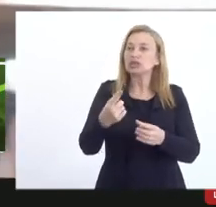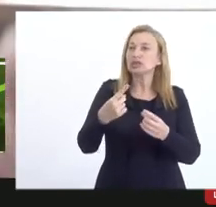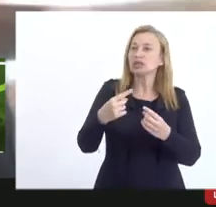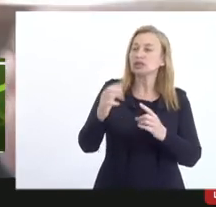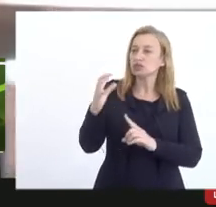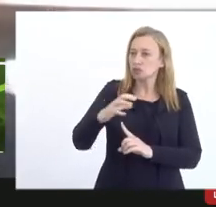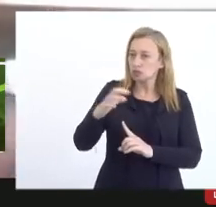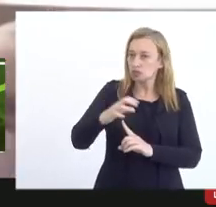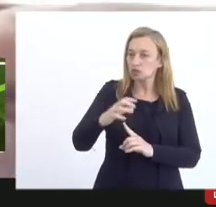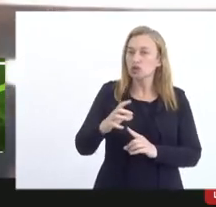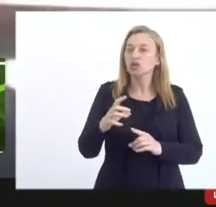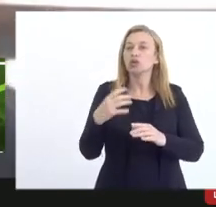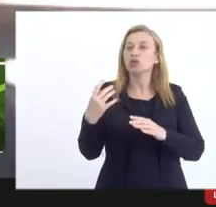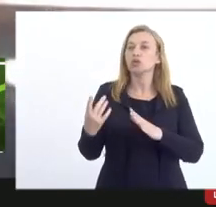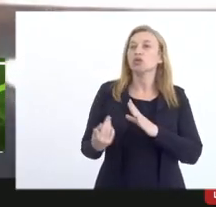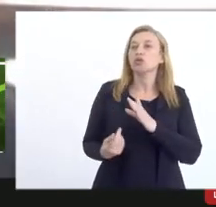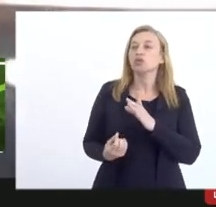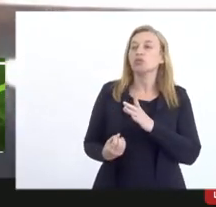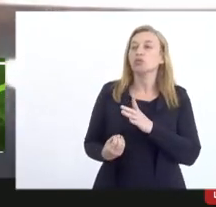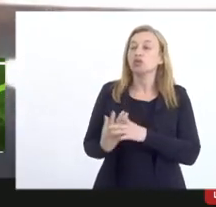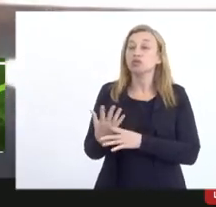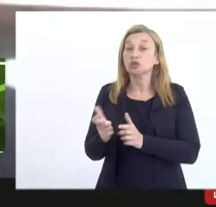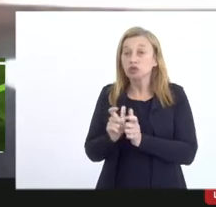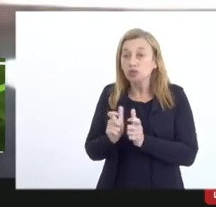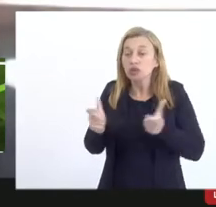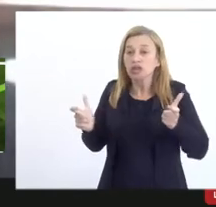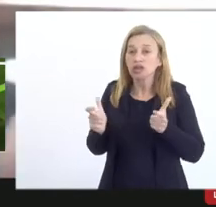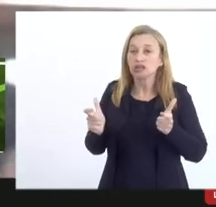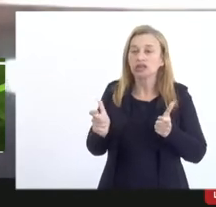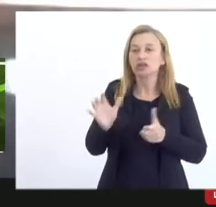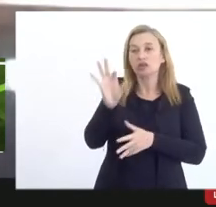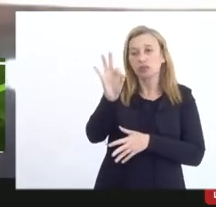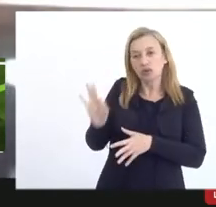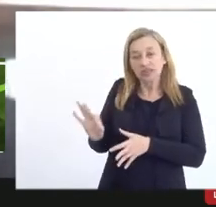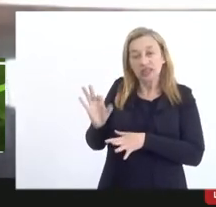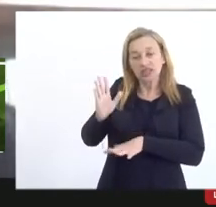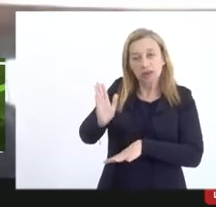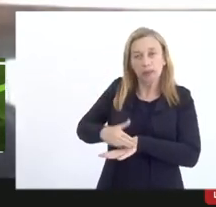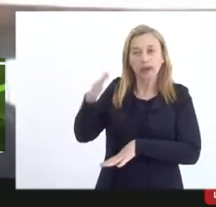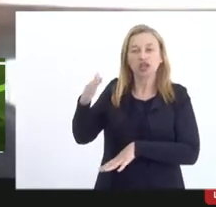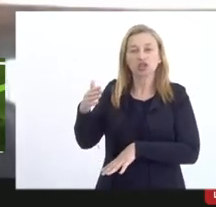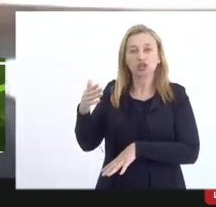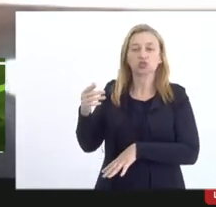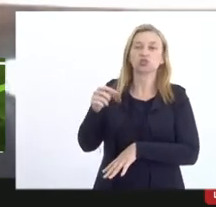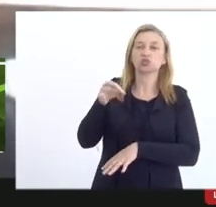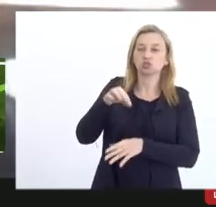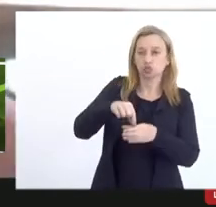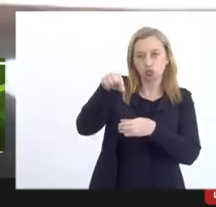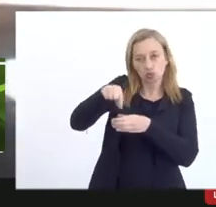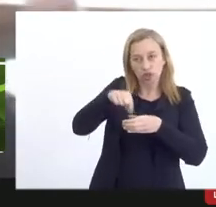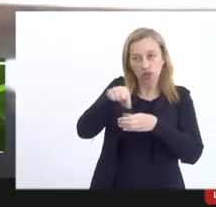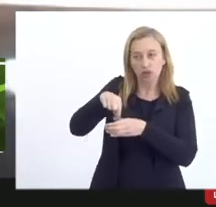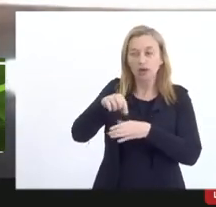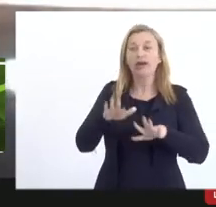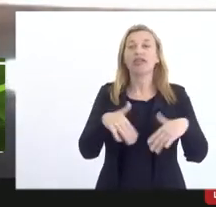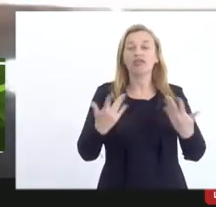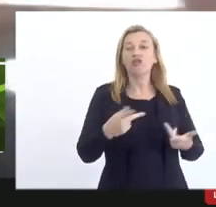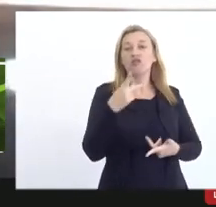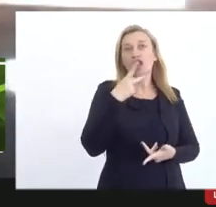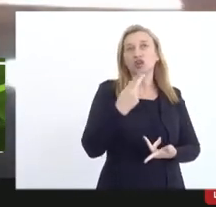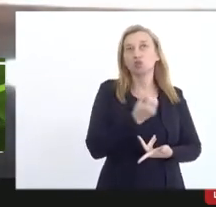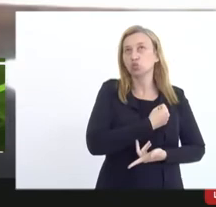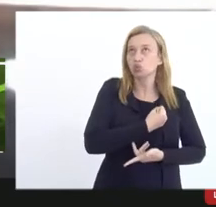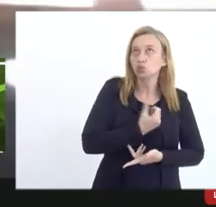produtoras maiores e projetos maiores tivessem um percentual maior no sorteio então falando números